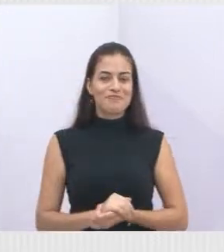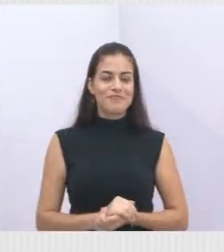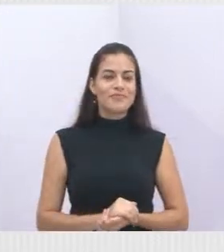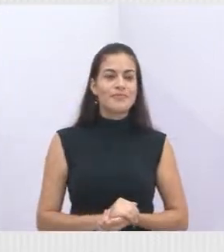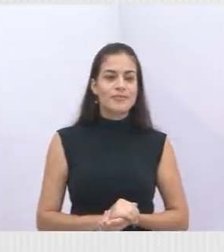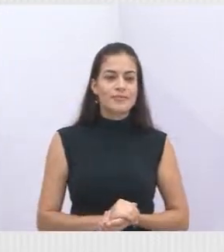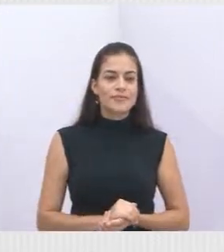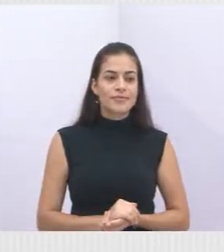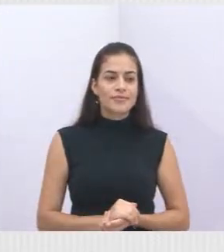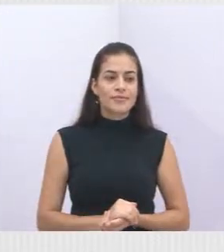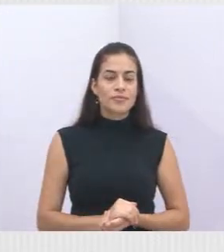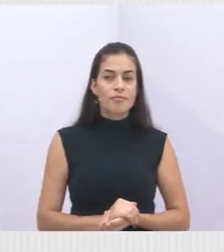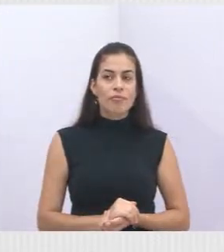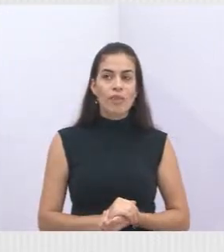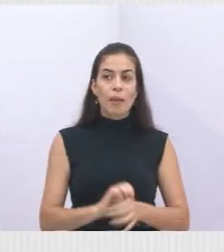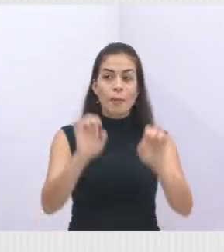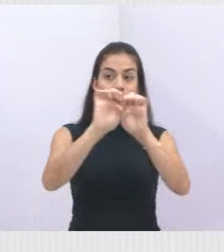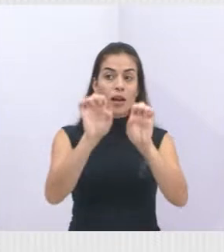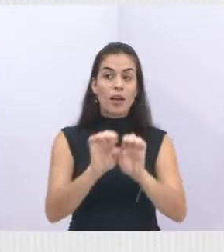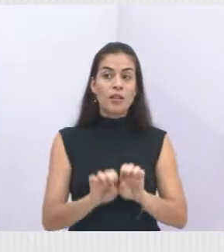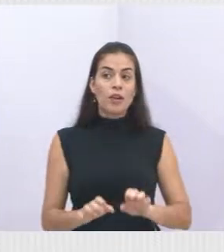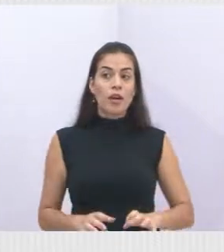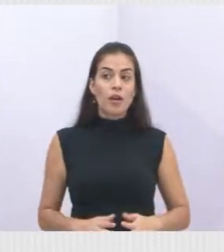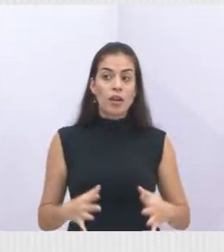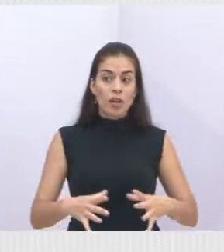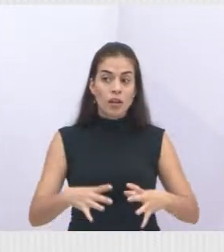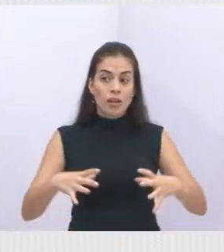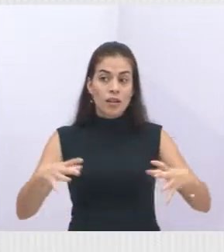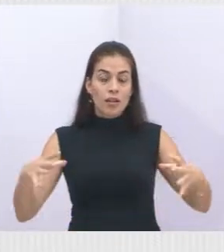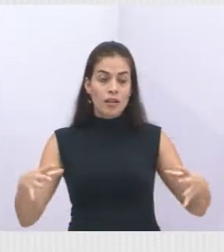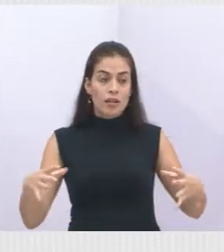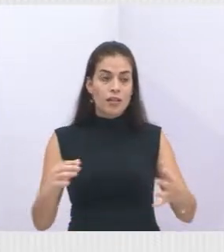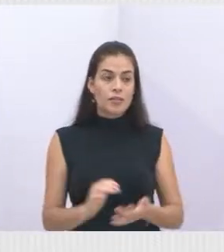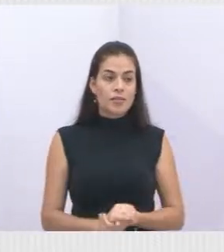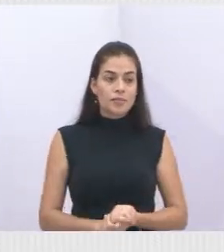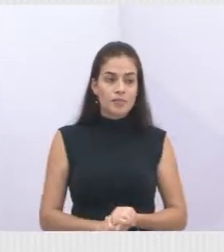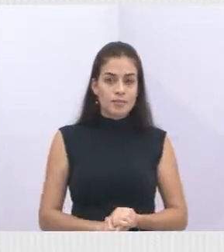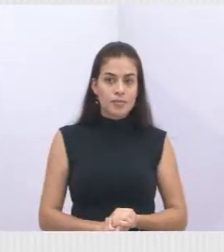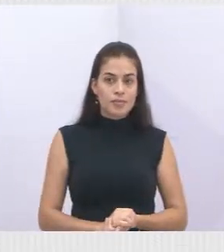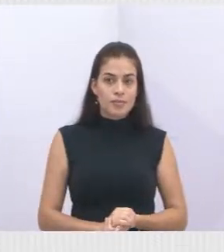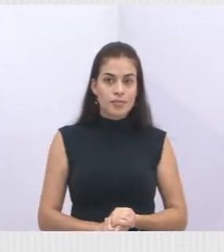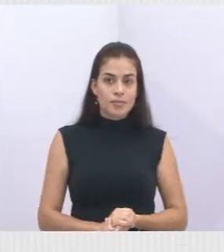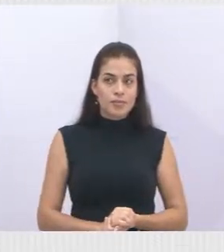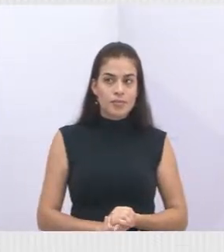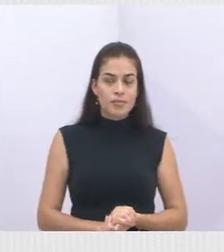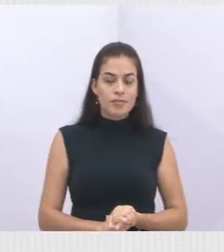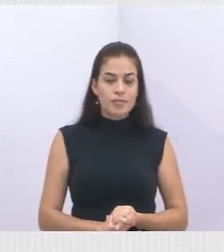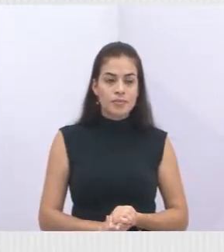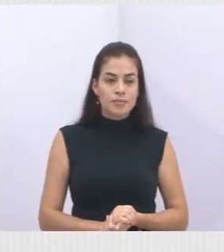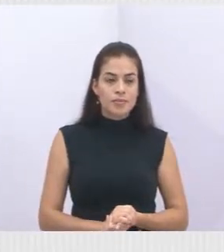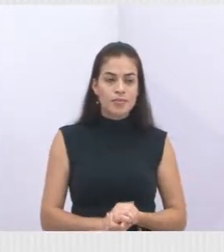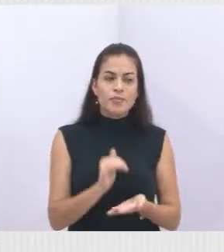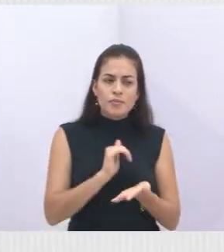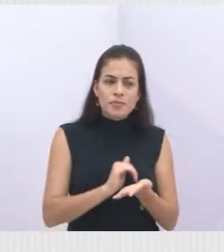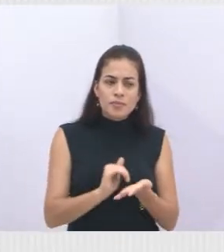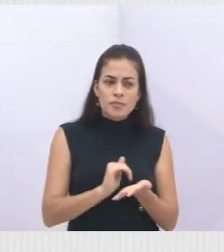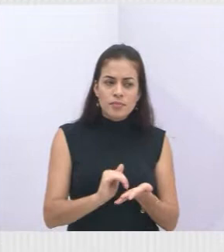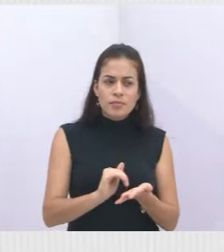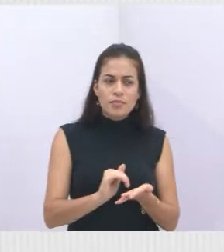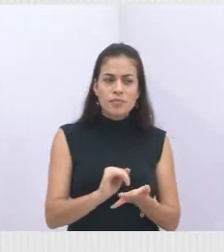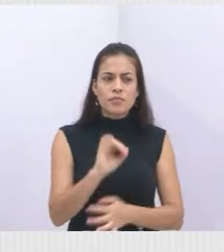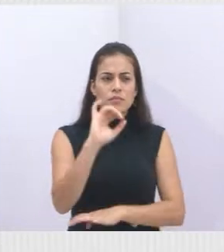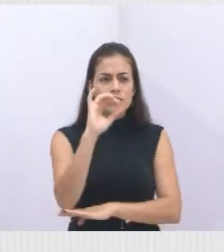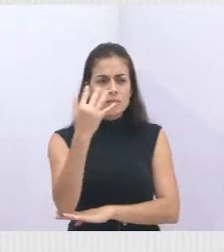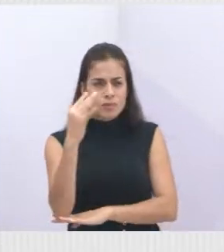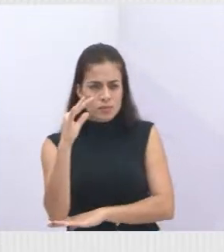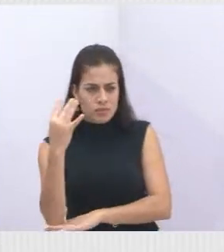grande, que os vereadores conhecem todo o serviço prestado, que é uma Secretaria de Meio Ambiente e